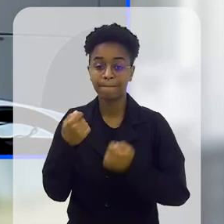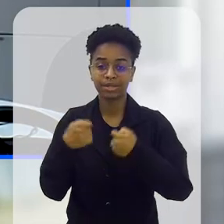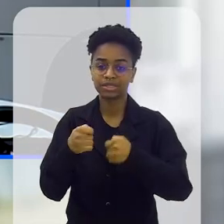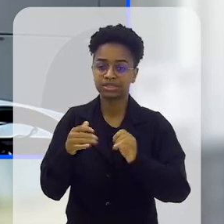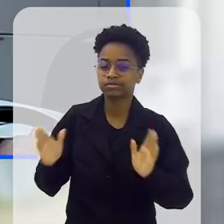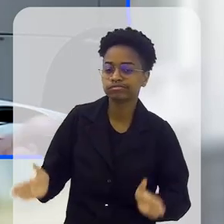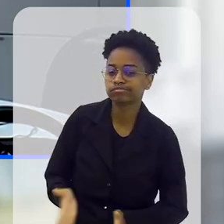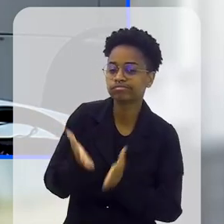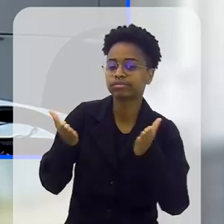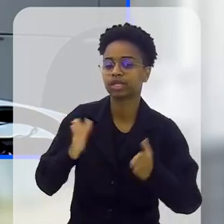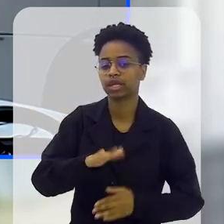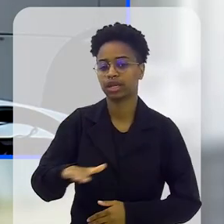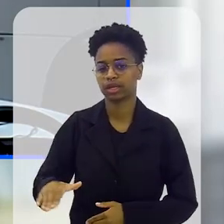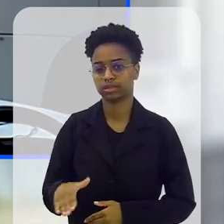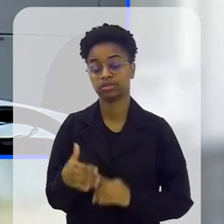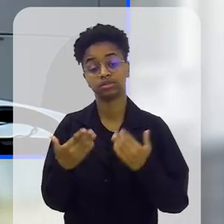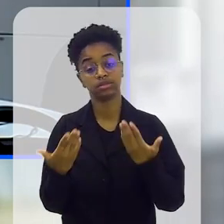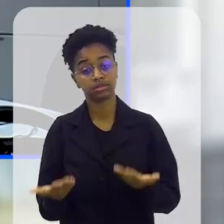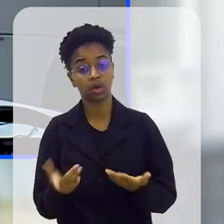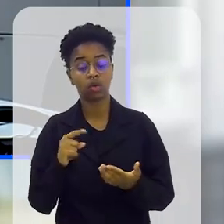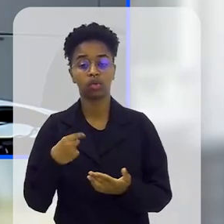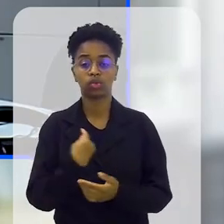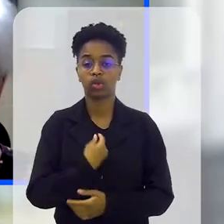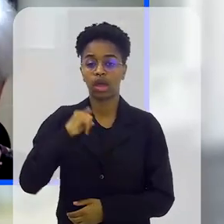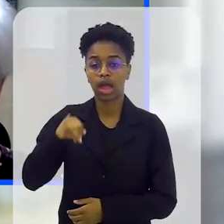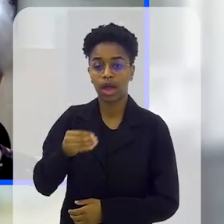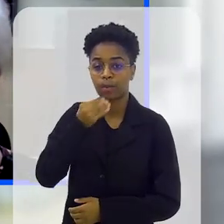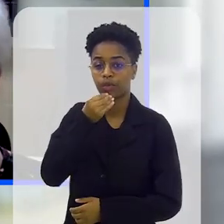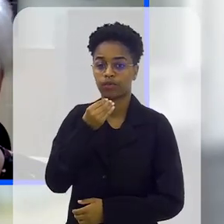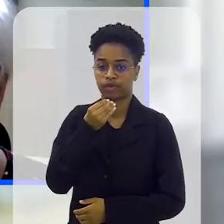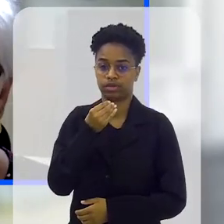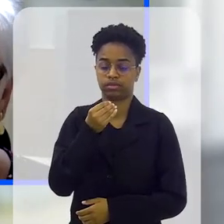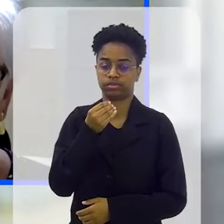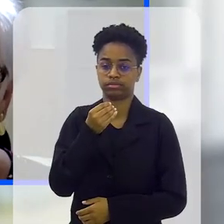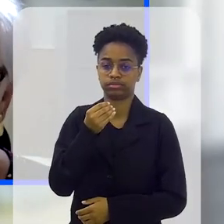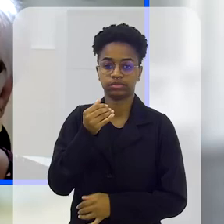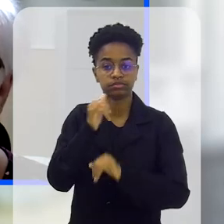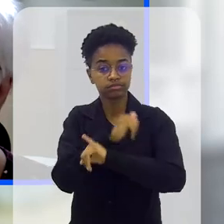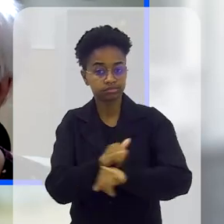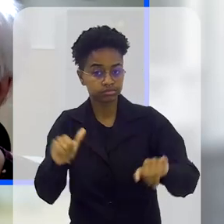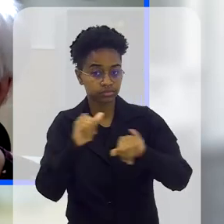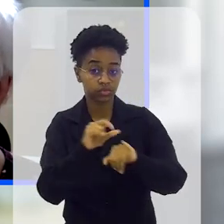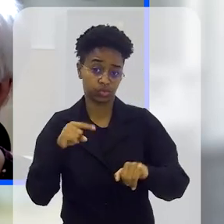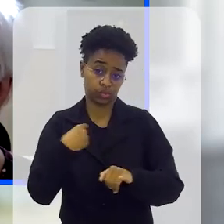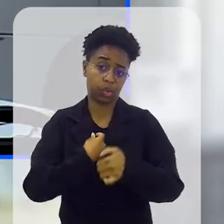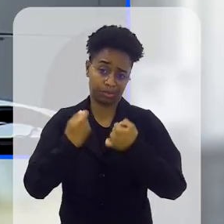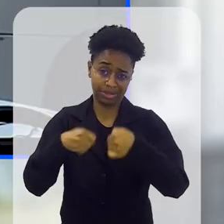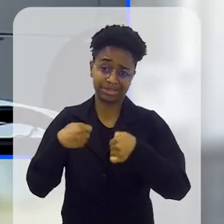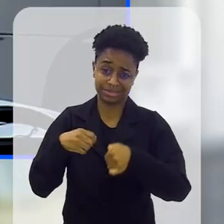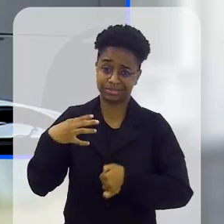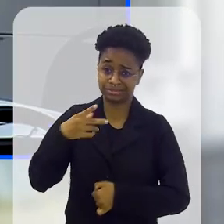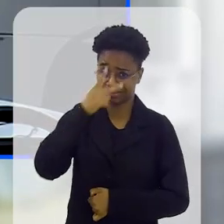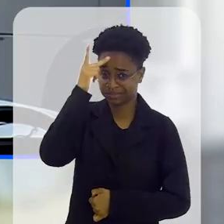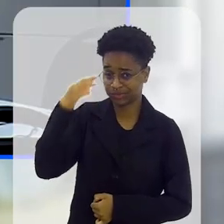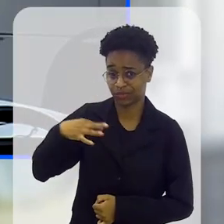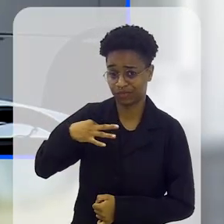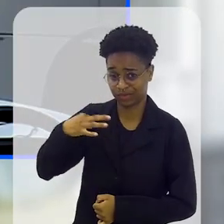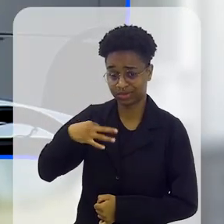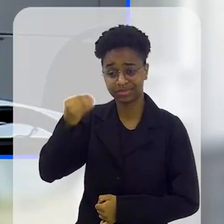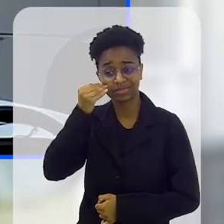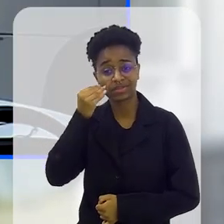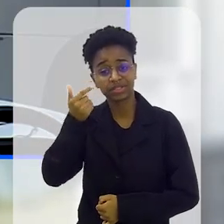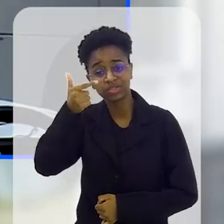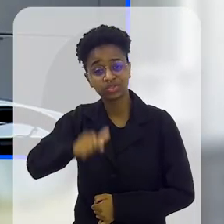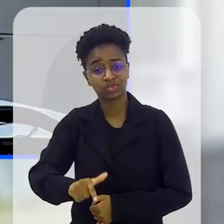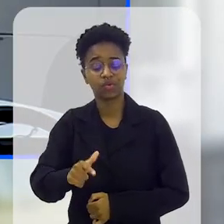é lugar de levantar o astral dessas crianças. Então, a gente aproveita essa oportunidade para divulgar que a gente precisa bastante do voluntário para a gente